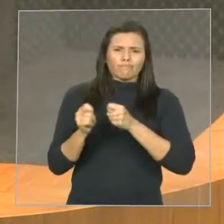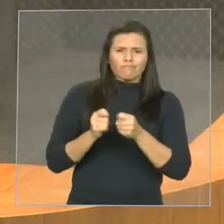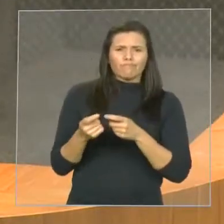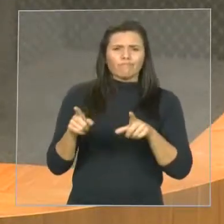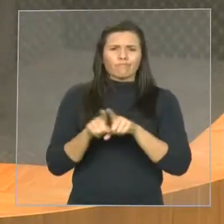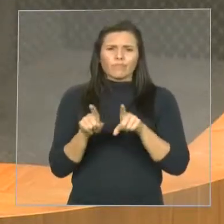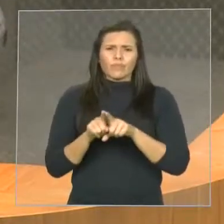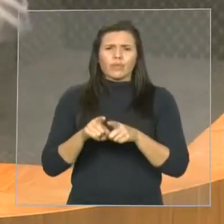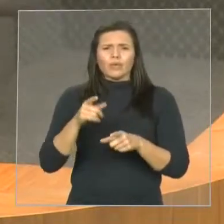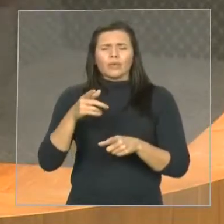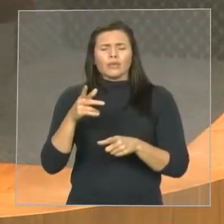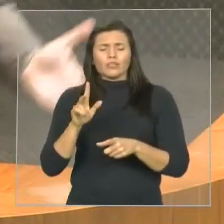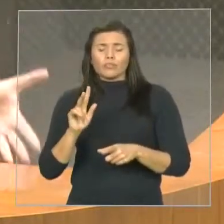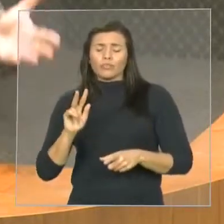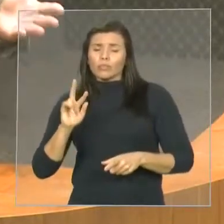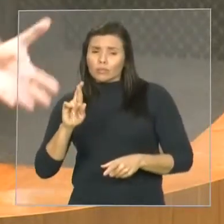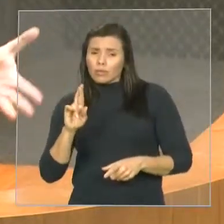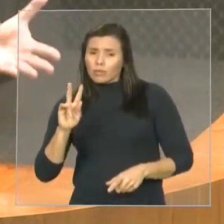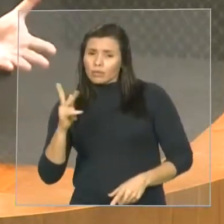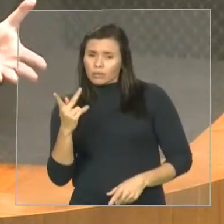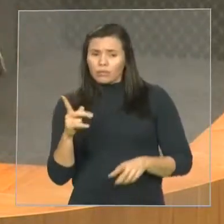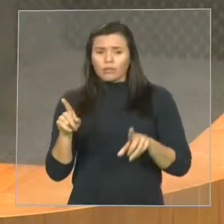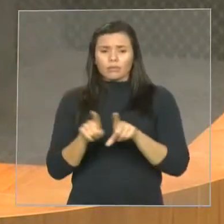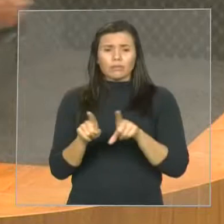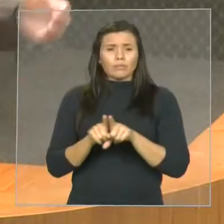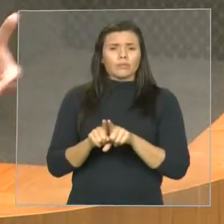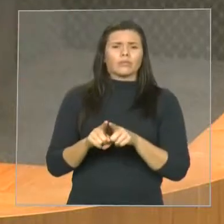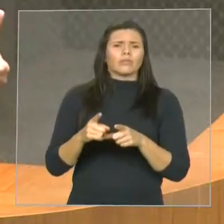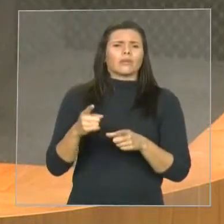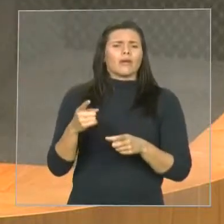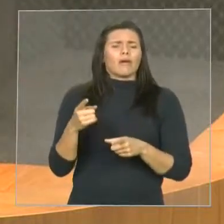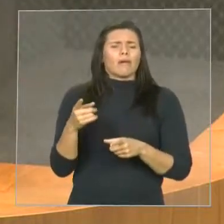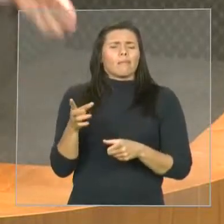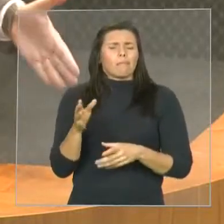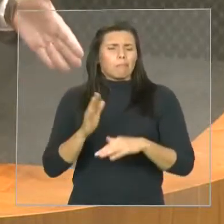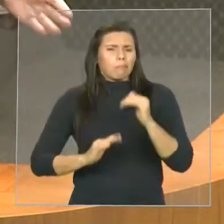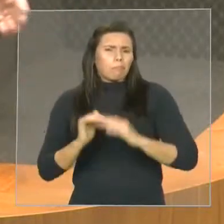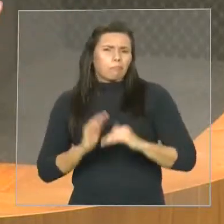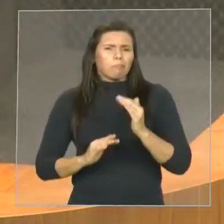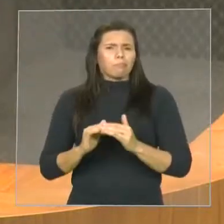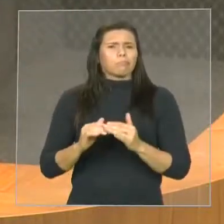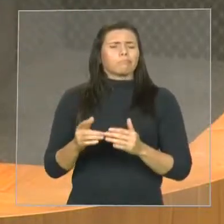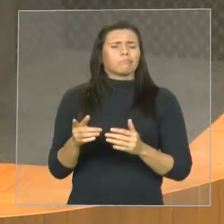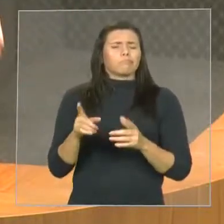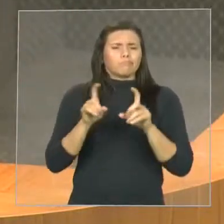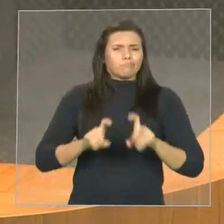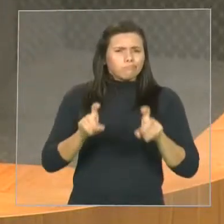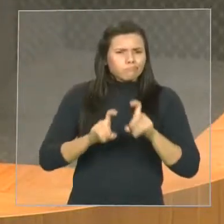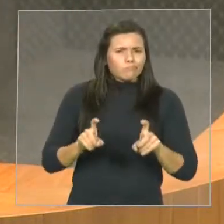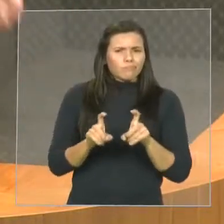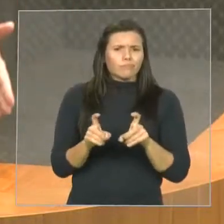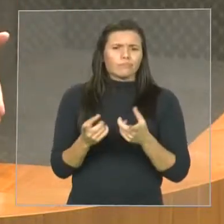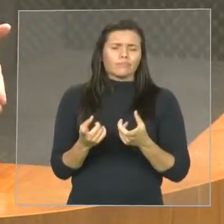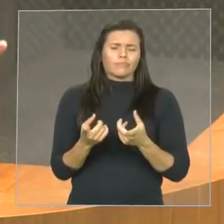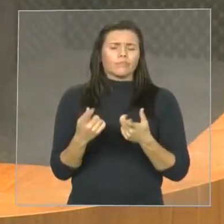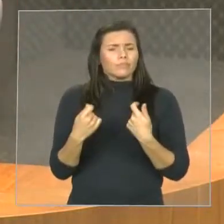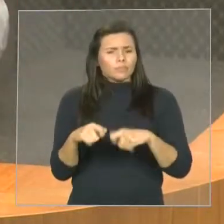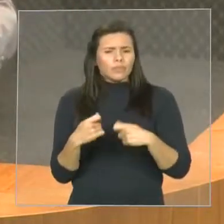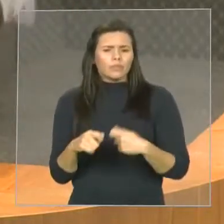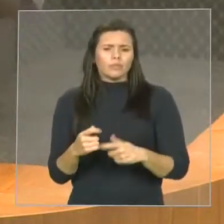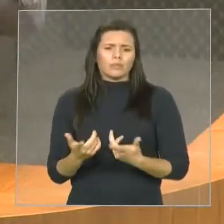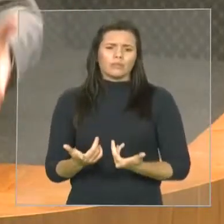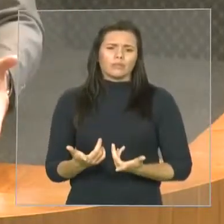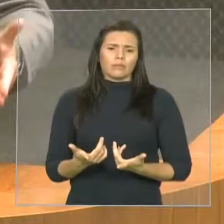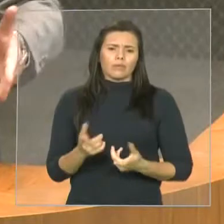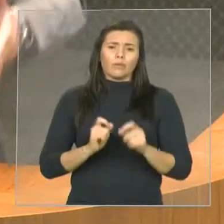novo setor de informática, possivelmente um novo prédio. Nada disso tem a ver com a finalidade pré-sípua do Instituto da Previdência e do FEPA, que